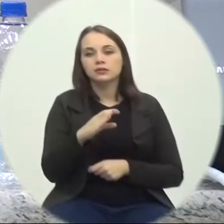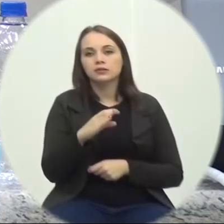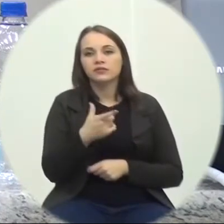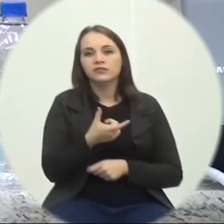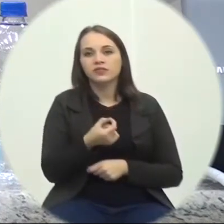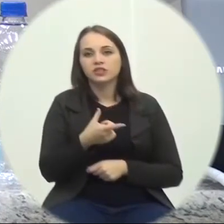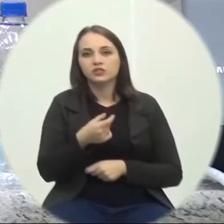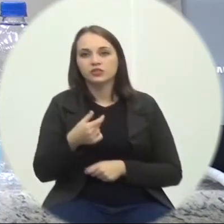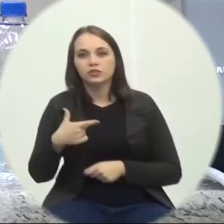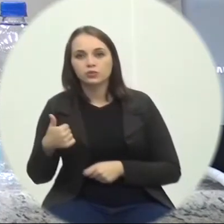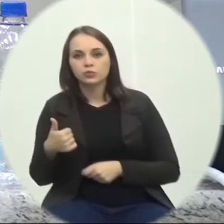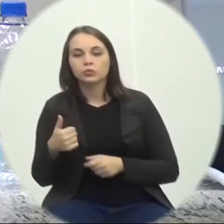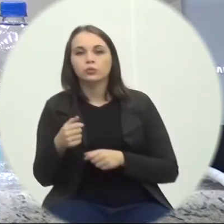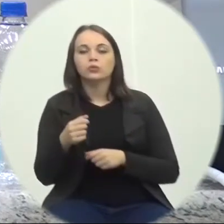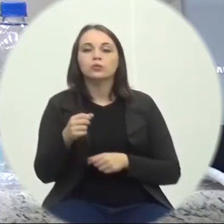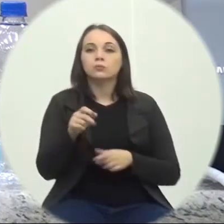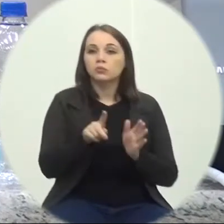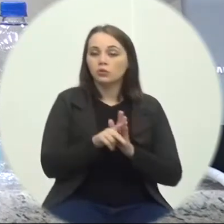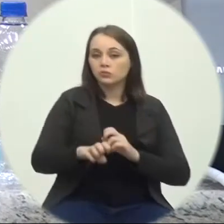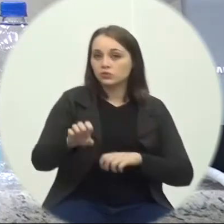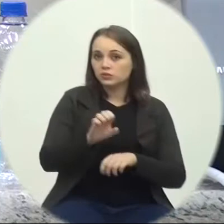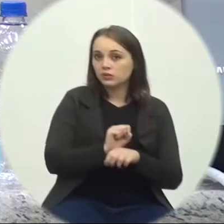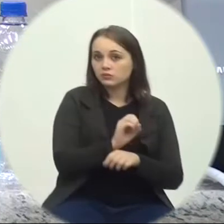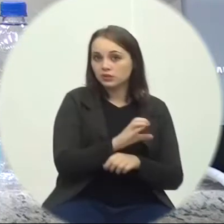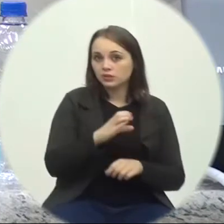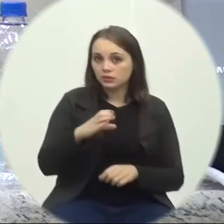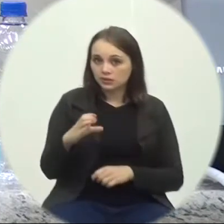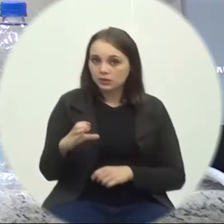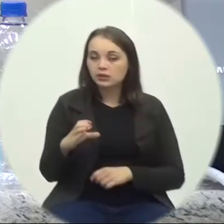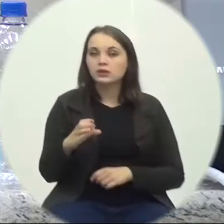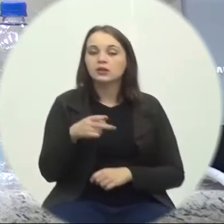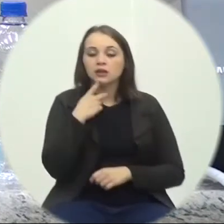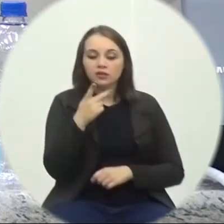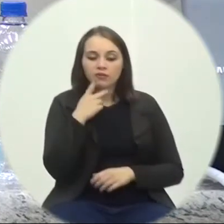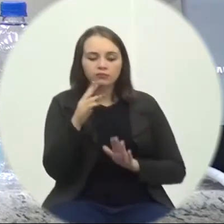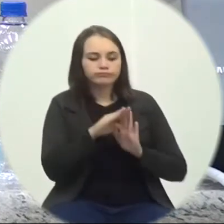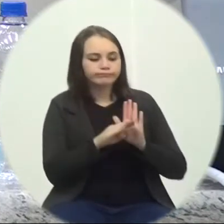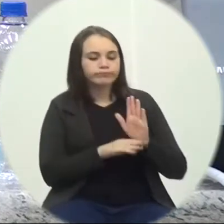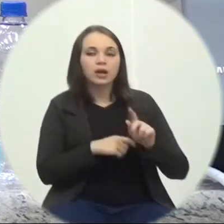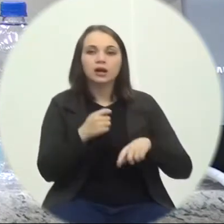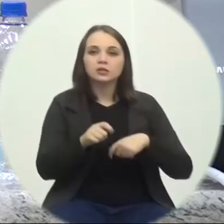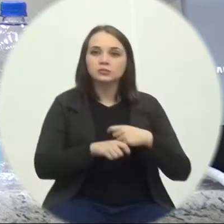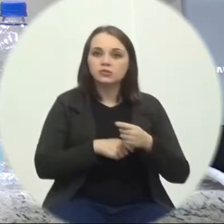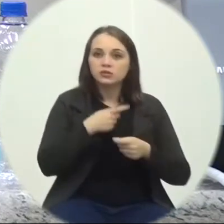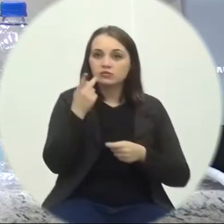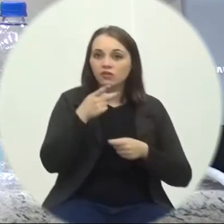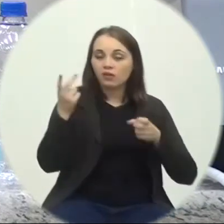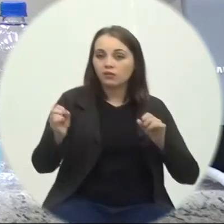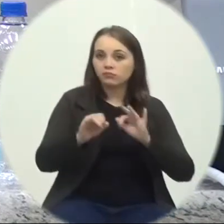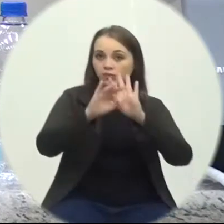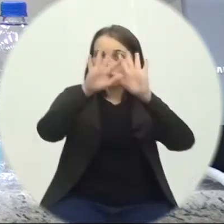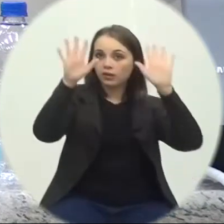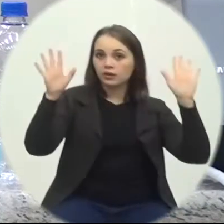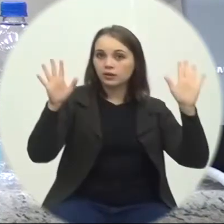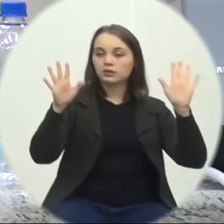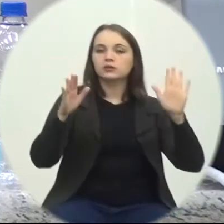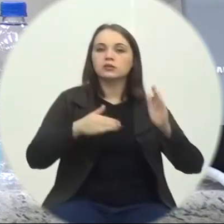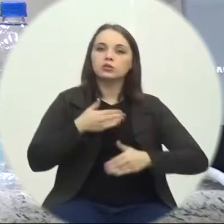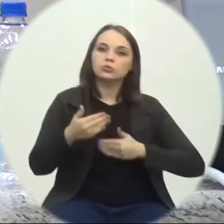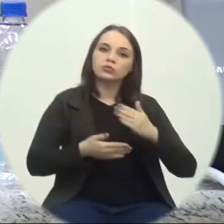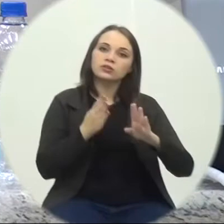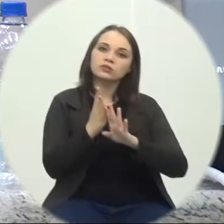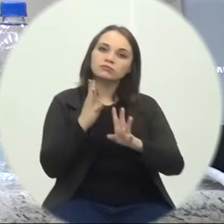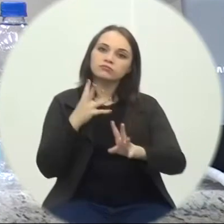Ministério Público De Santa Catarina Que trata sobre Medidas administrativas Relativas A transparência No processo De vacinação